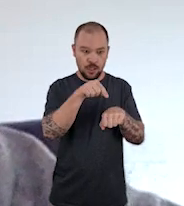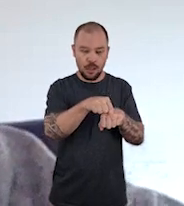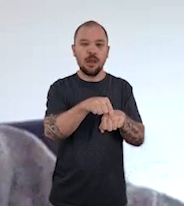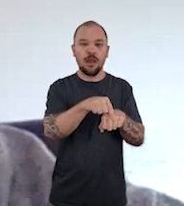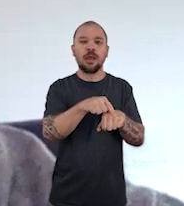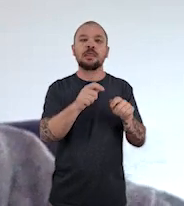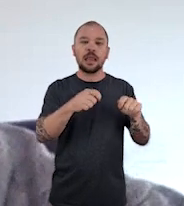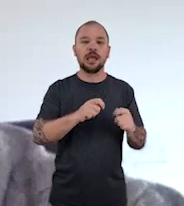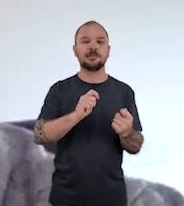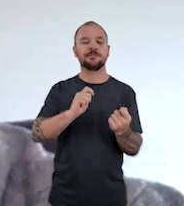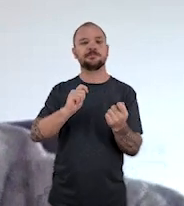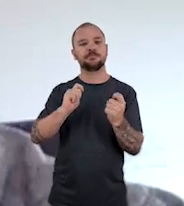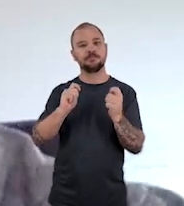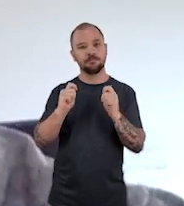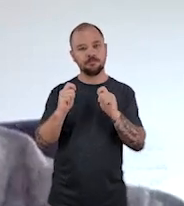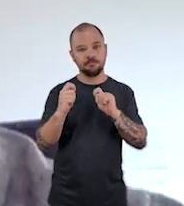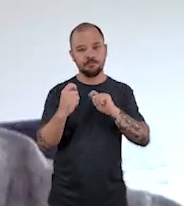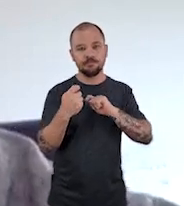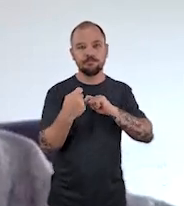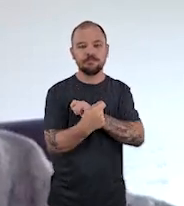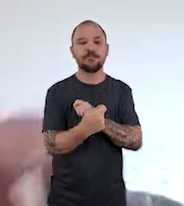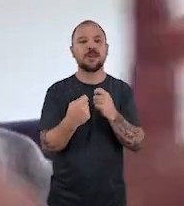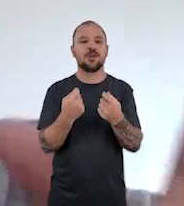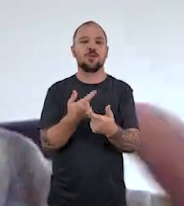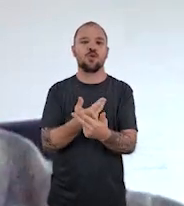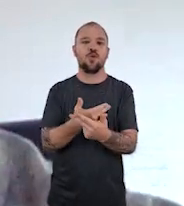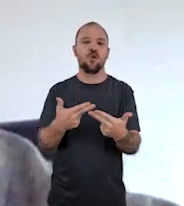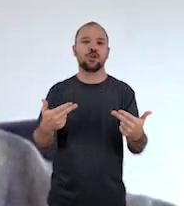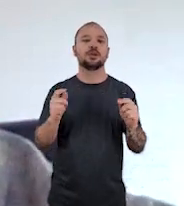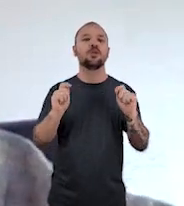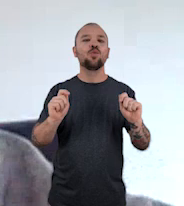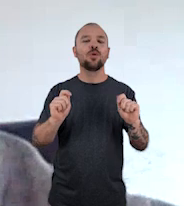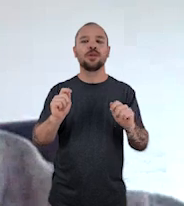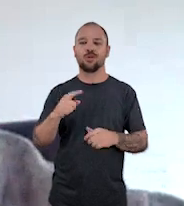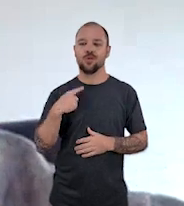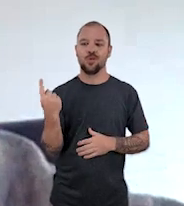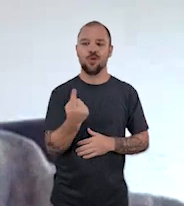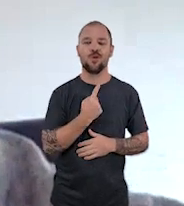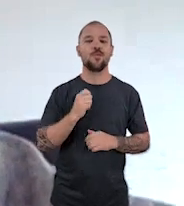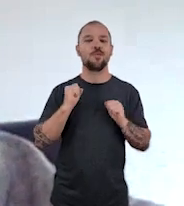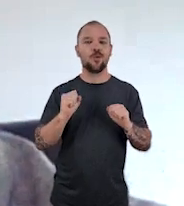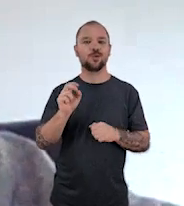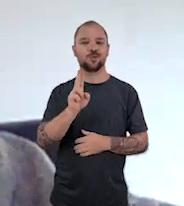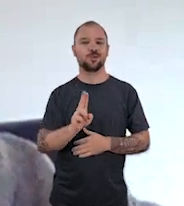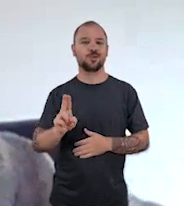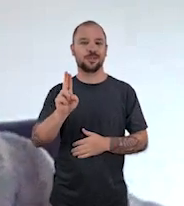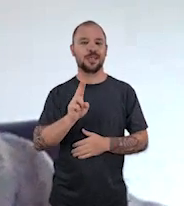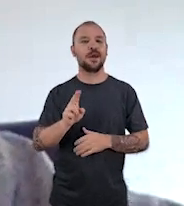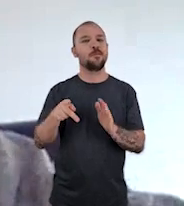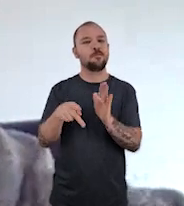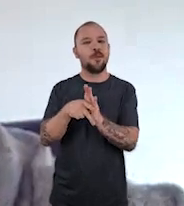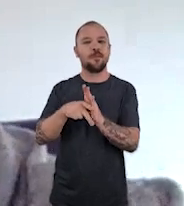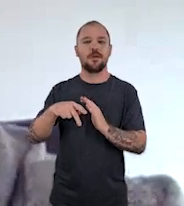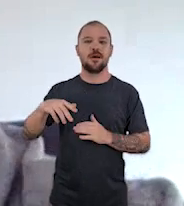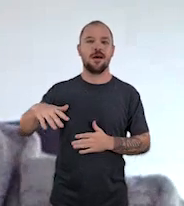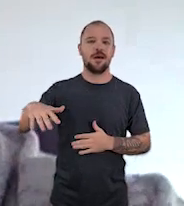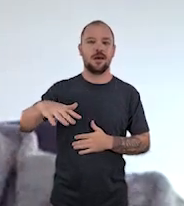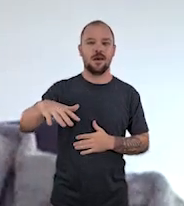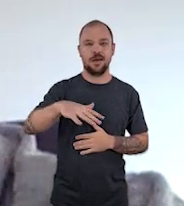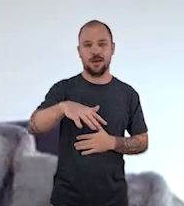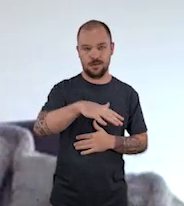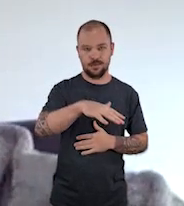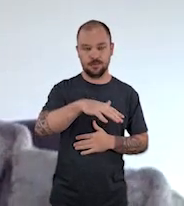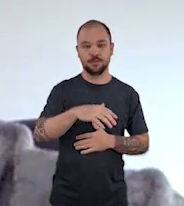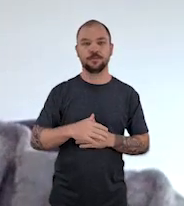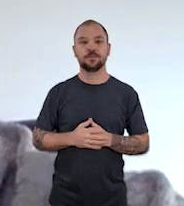conhecimento, é possível você transformar em bens, em utilidades, para as pessoas, para as suas áreas de